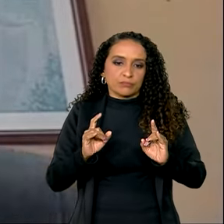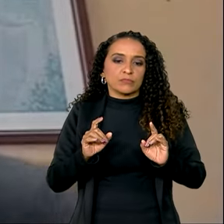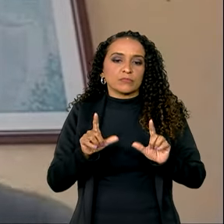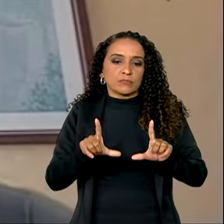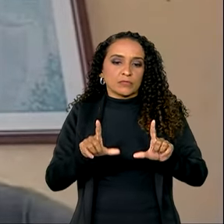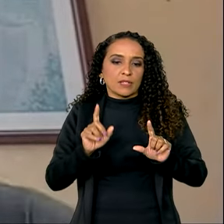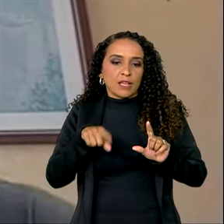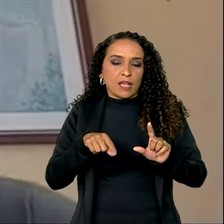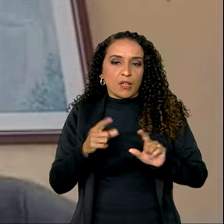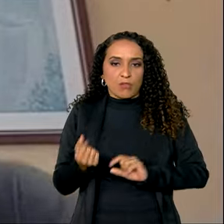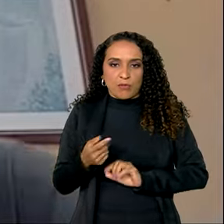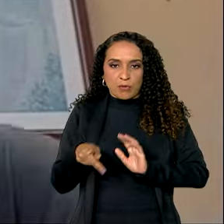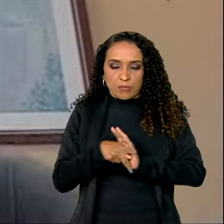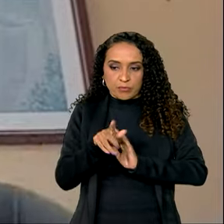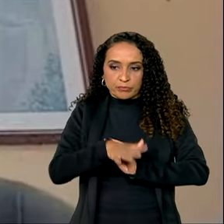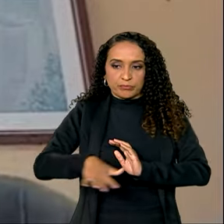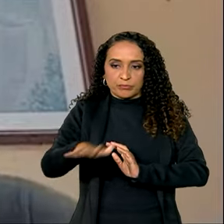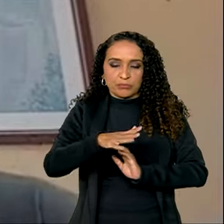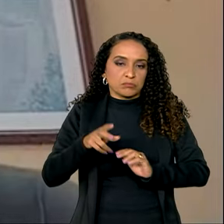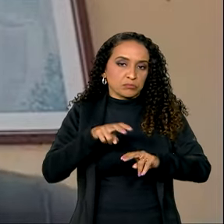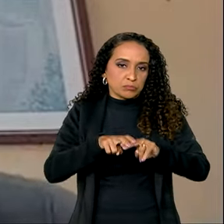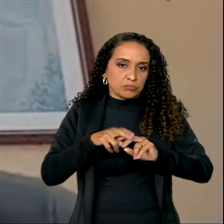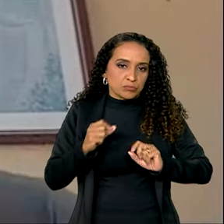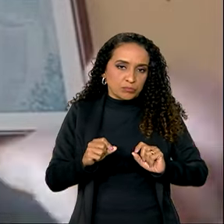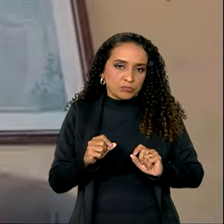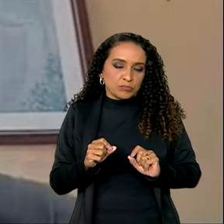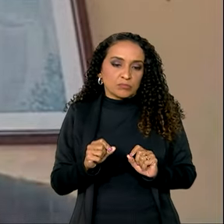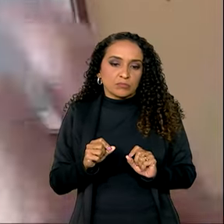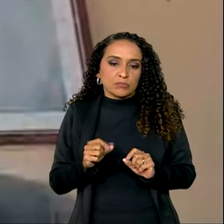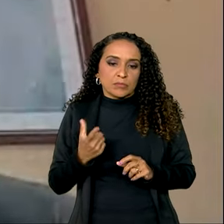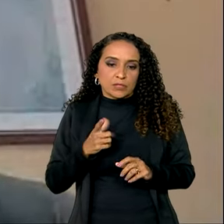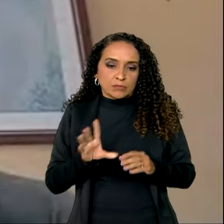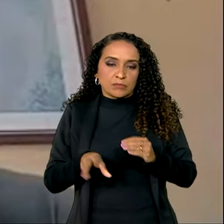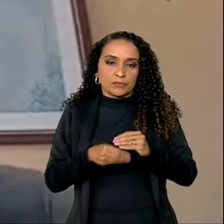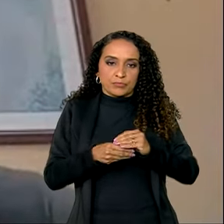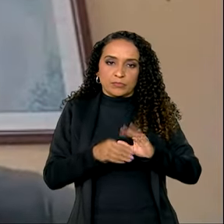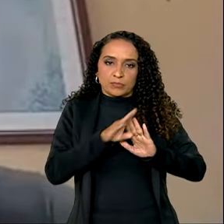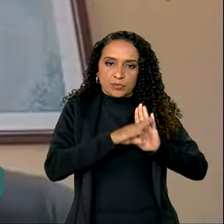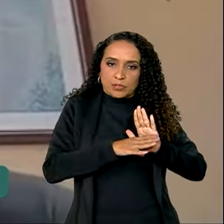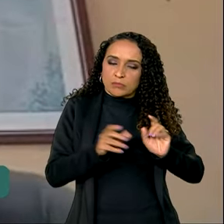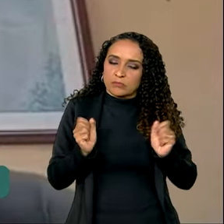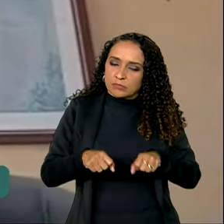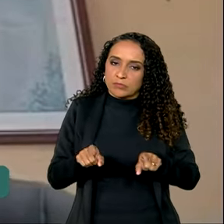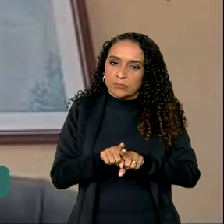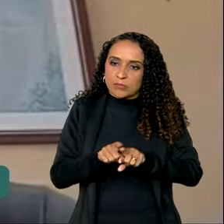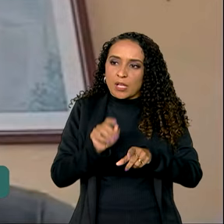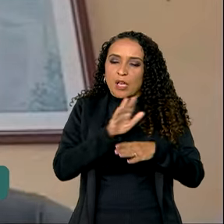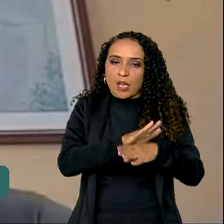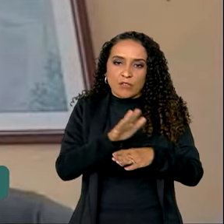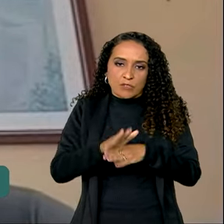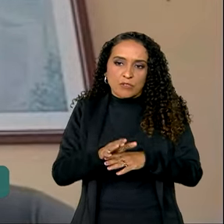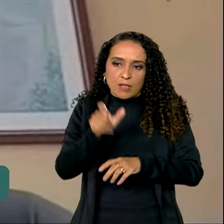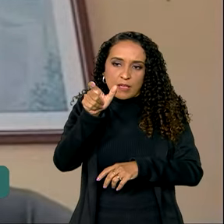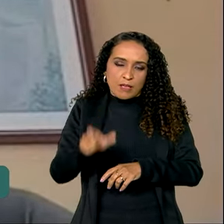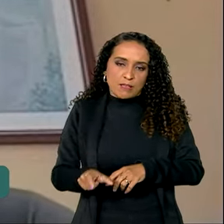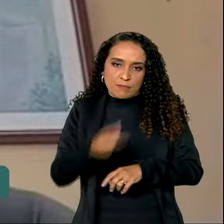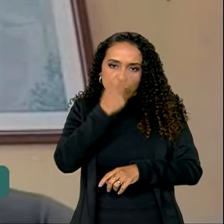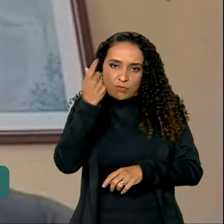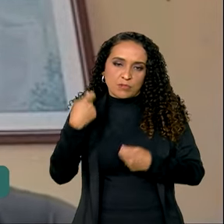que é o valor de mercado, justamente para entrar nesse programa e poder também ajudar quem